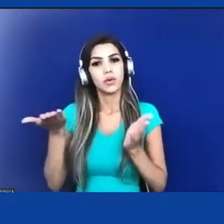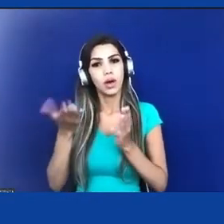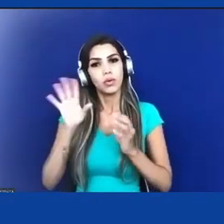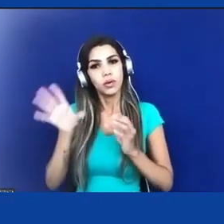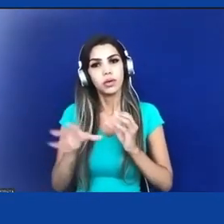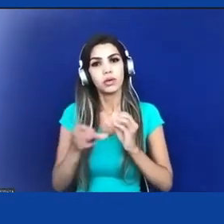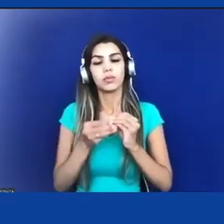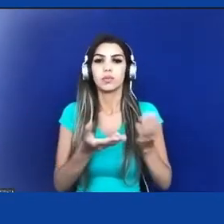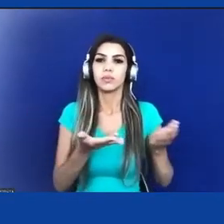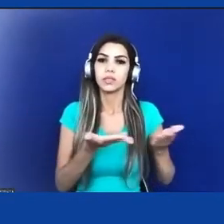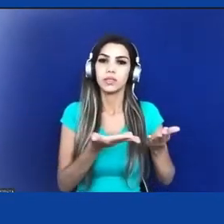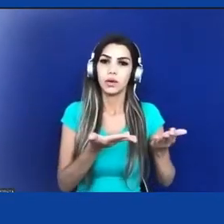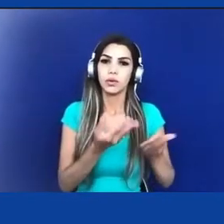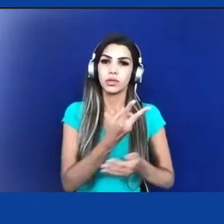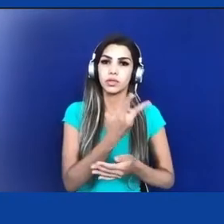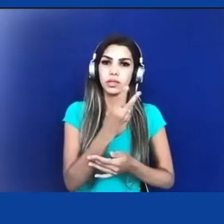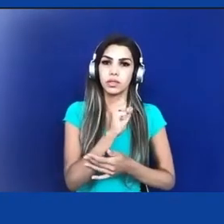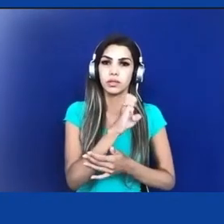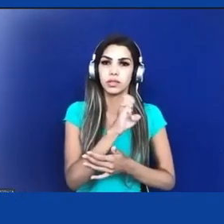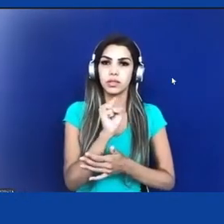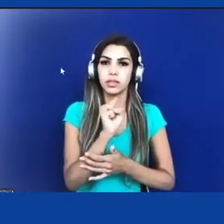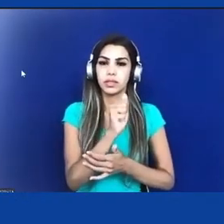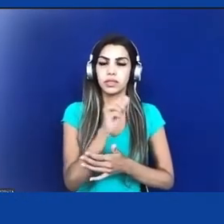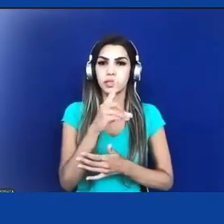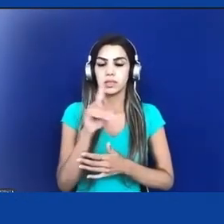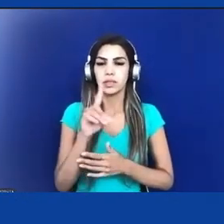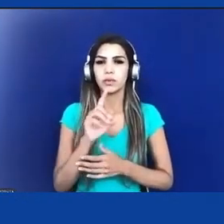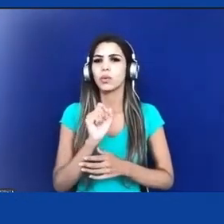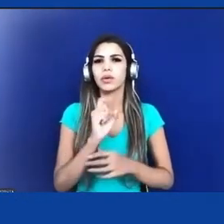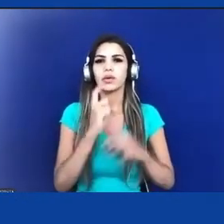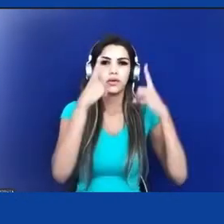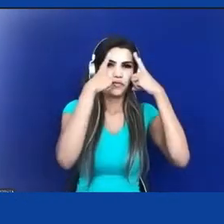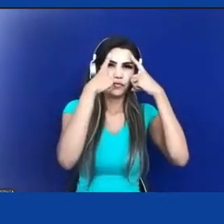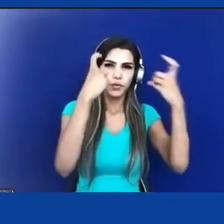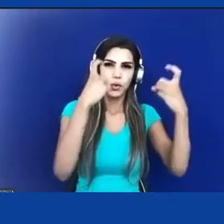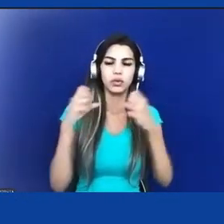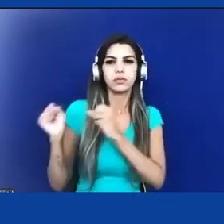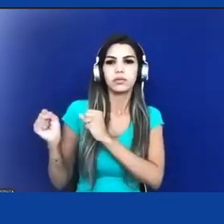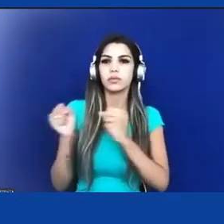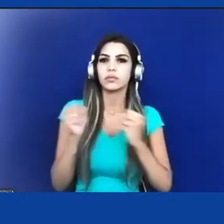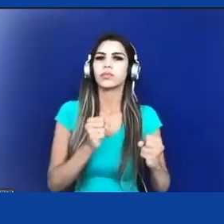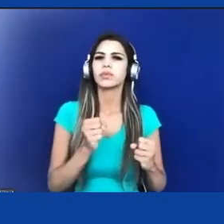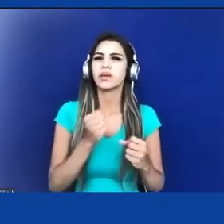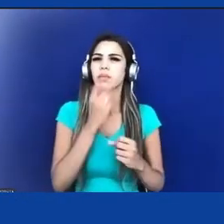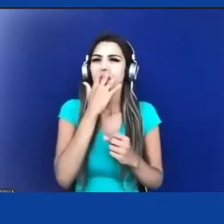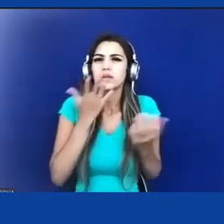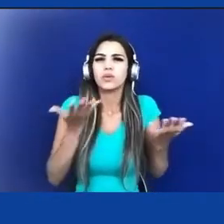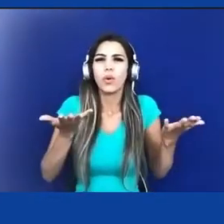violência do poder. Hoje parece que nós estamos assistindo um